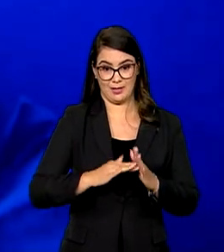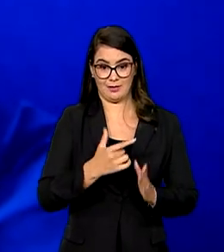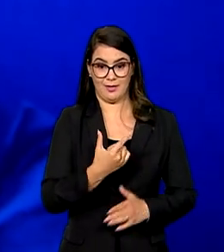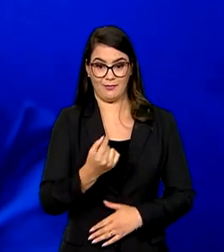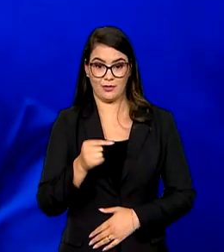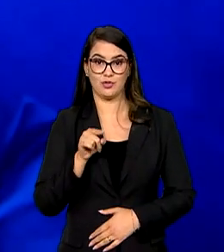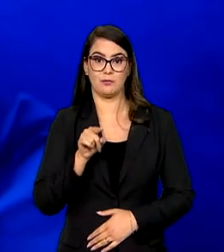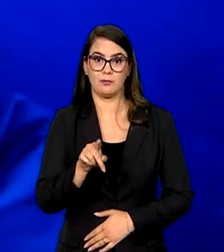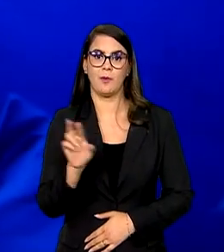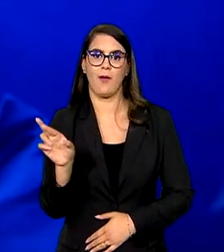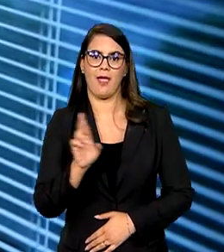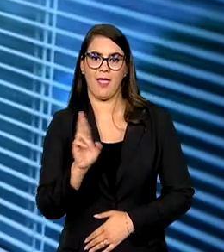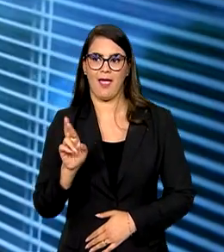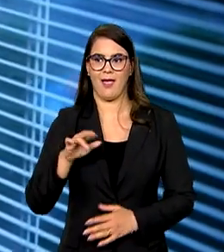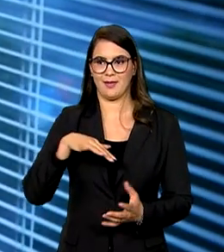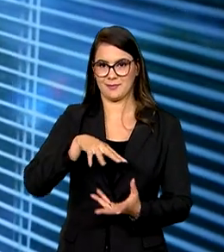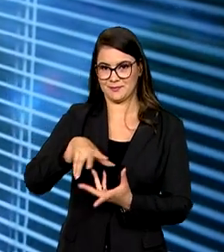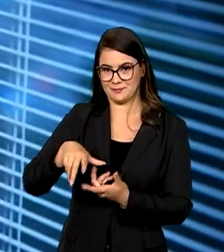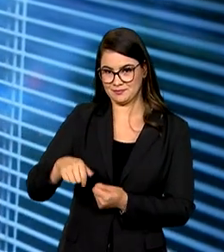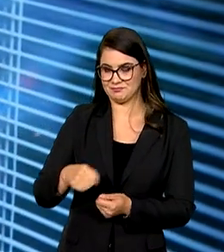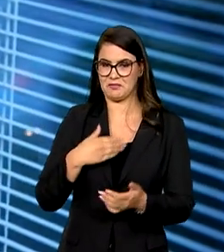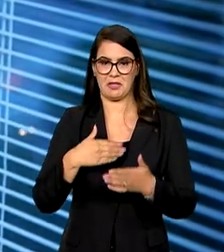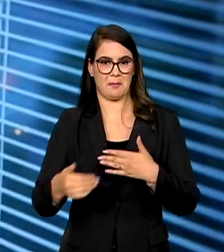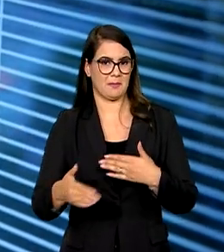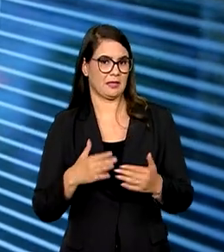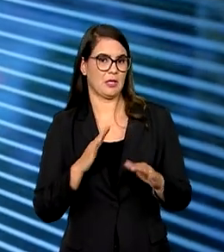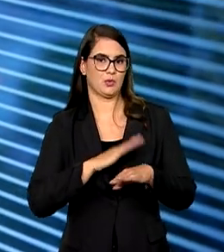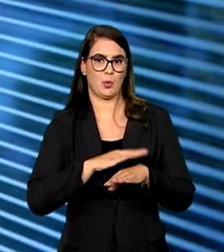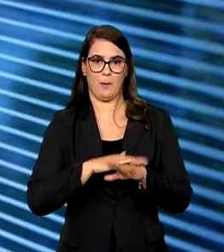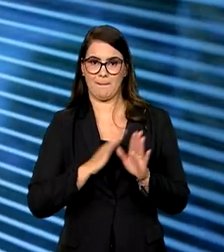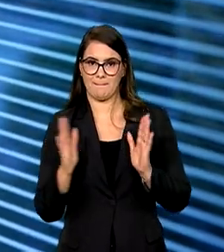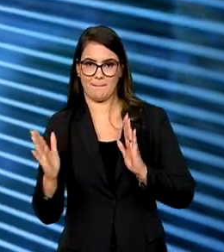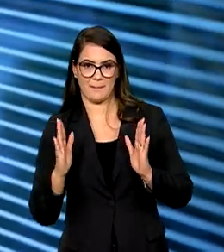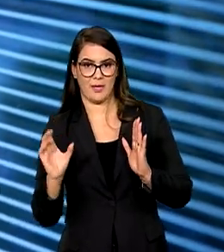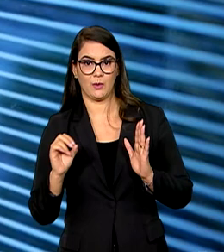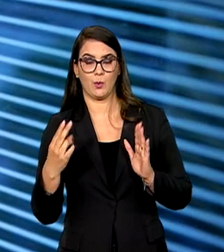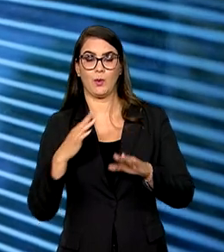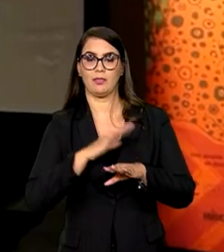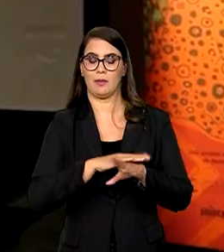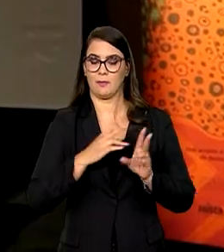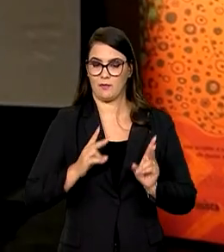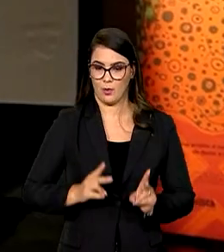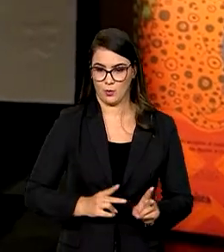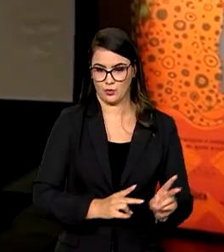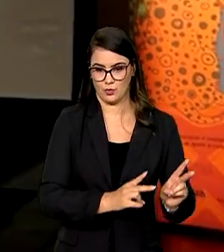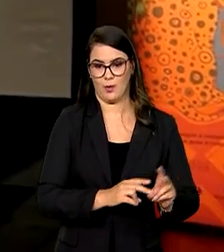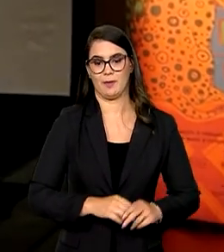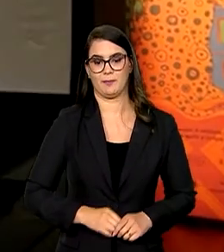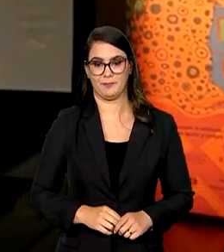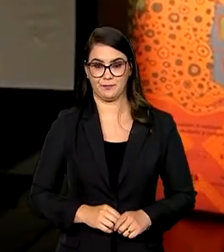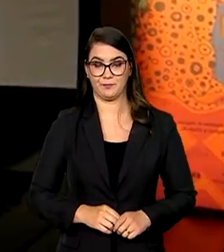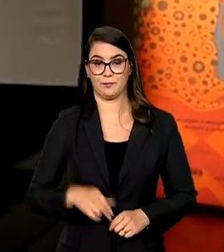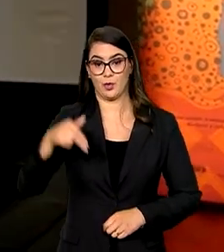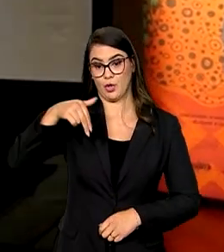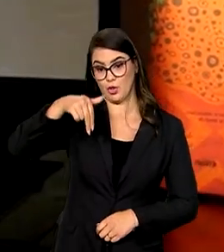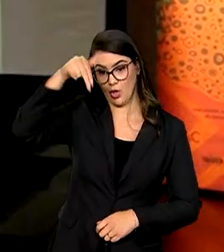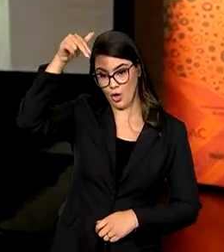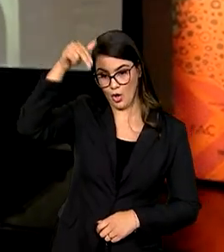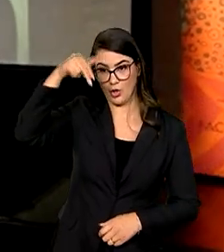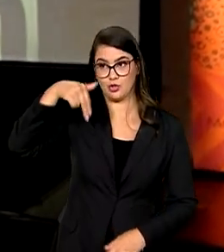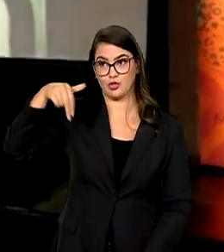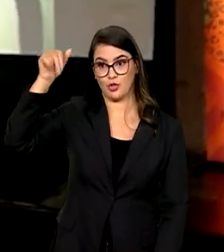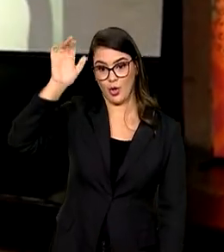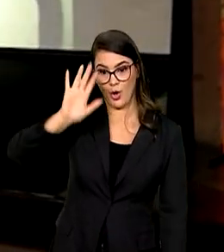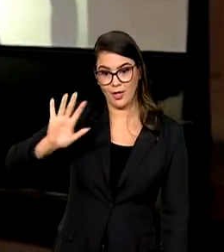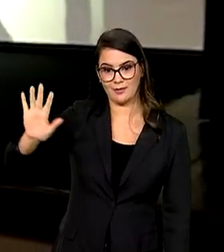para destinos internacionais, independente da duração ou do tempo de permanência. Para destinos no norte e no nordeste do